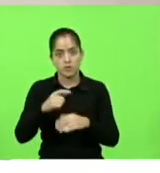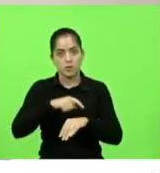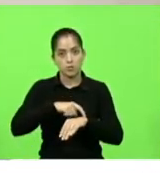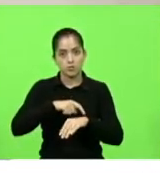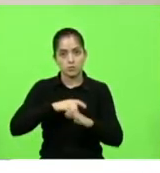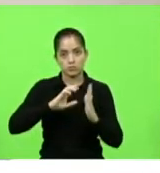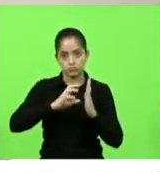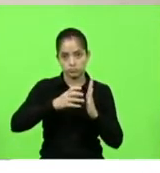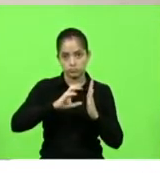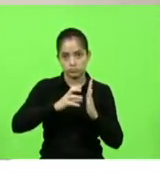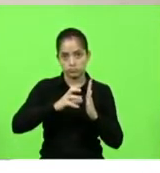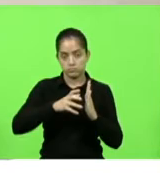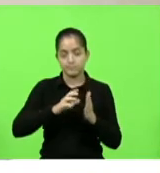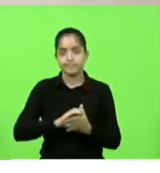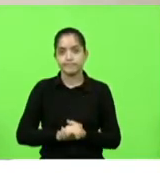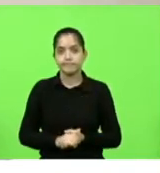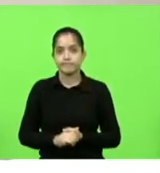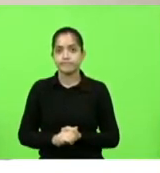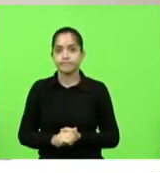partidos políticos.